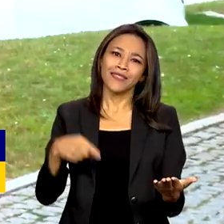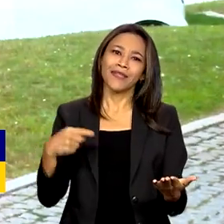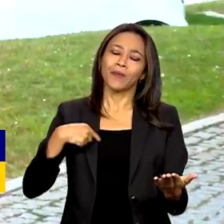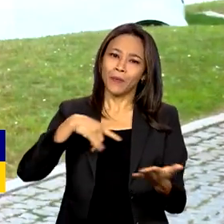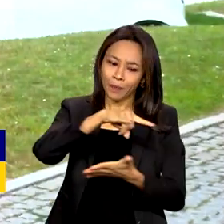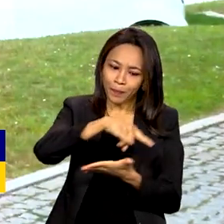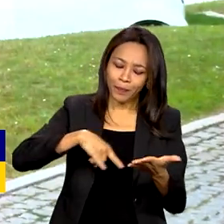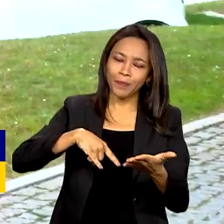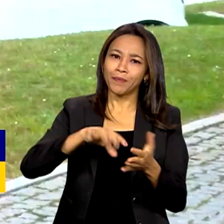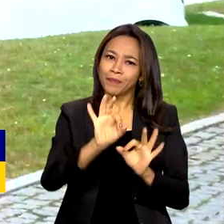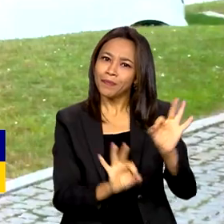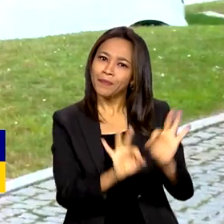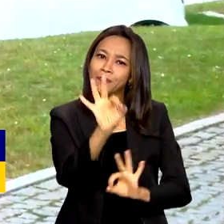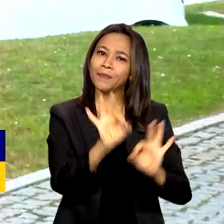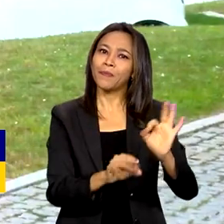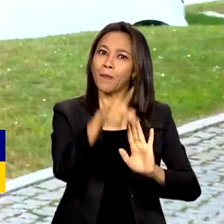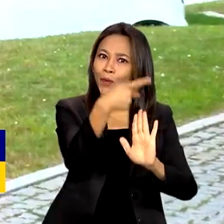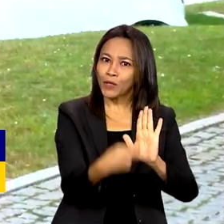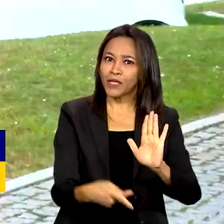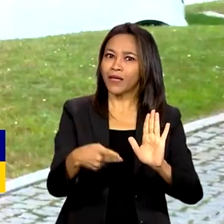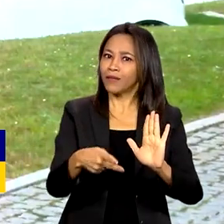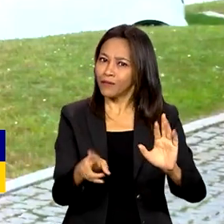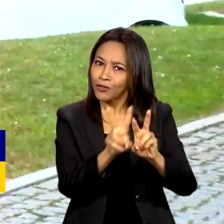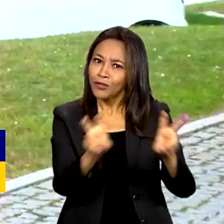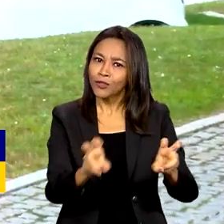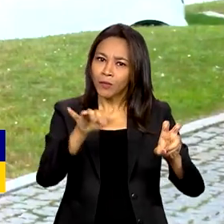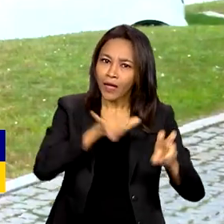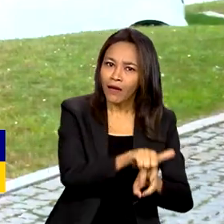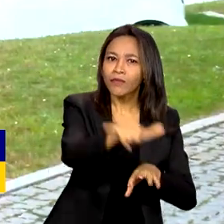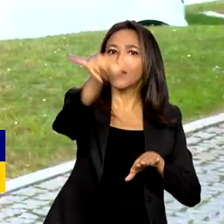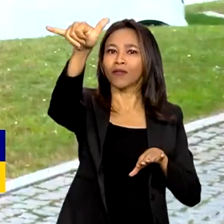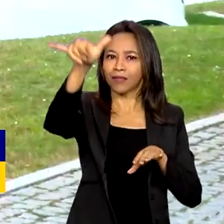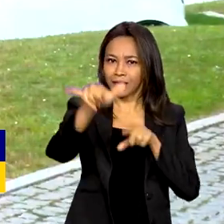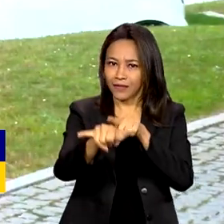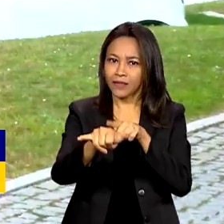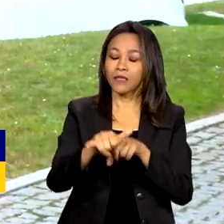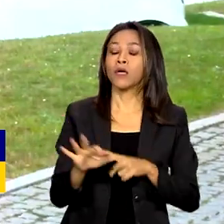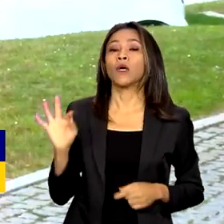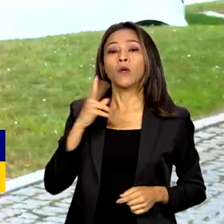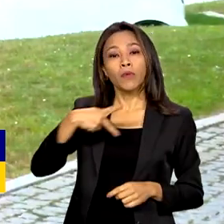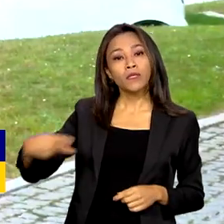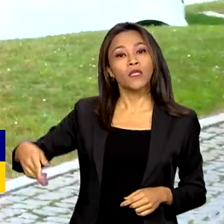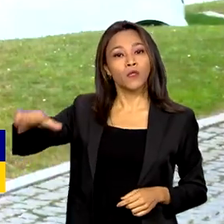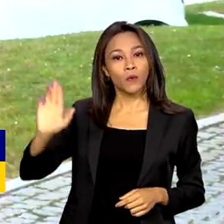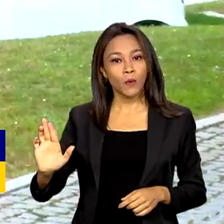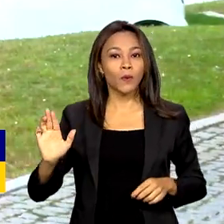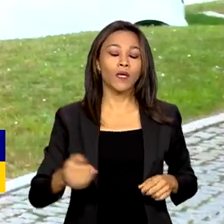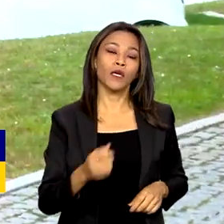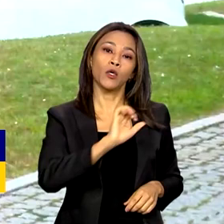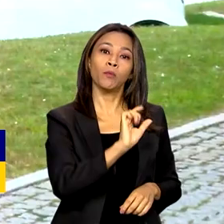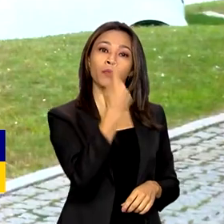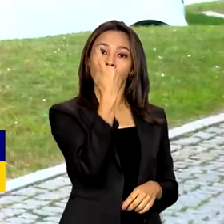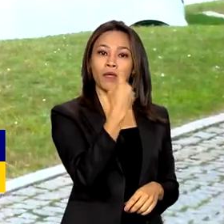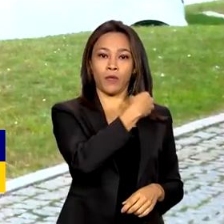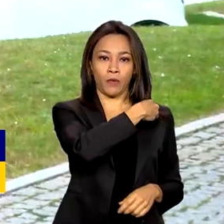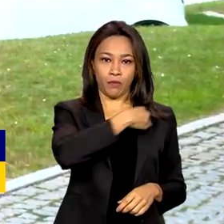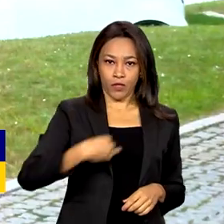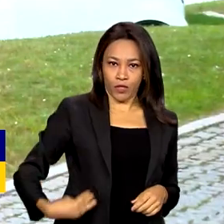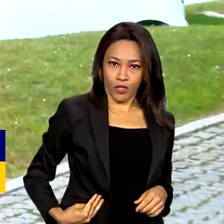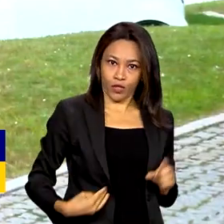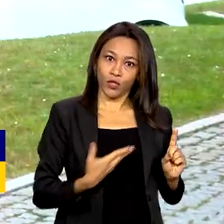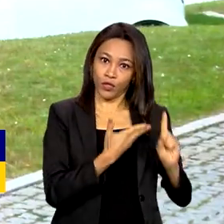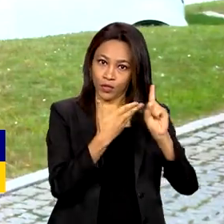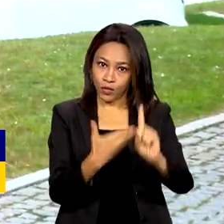sofisticado como um aviões e com margem para muito mais. Tanto o presidente Lula como o primeiro-ministro Antônio Costa destacaram o